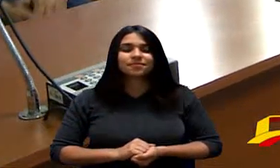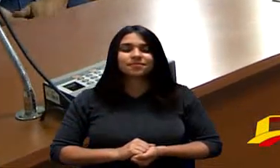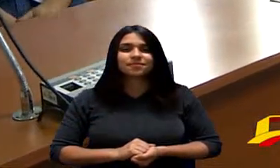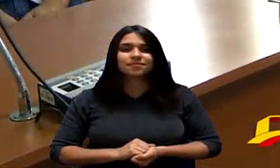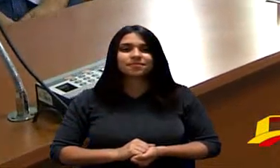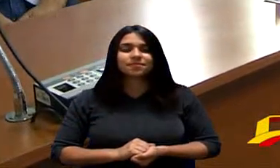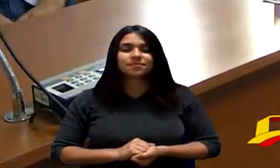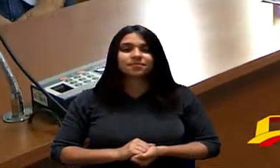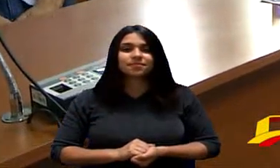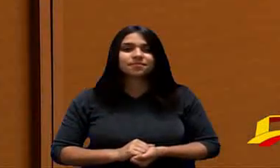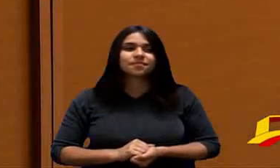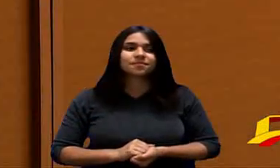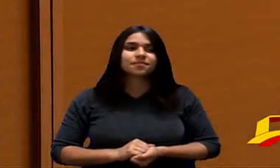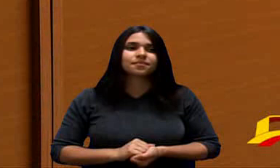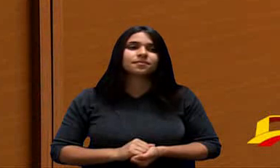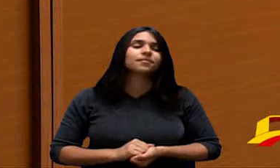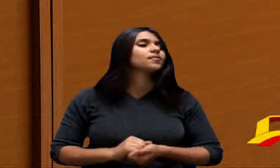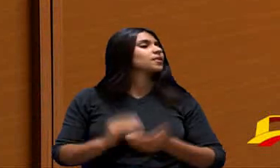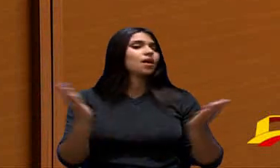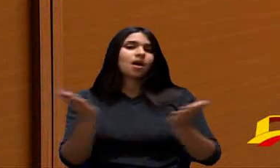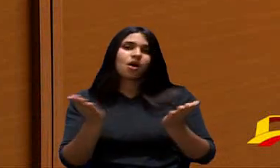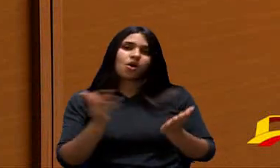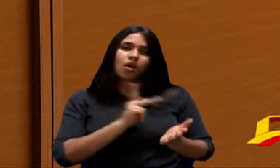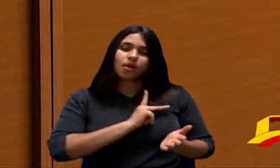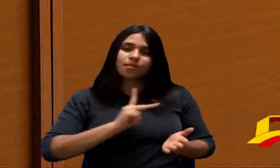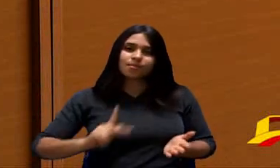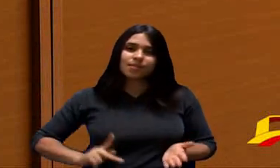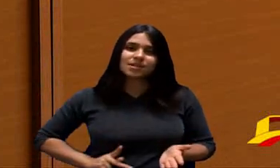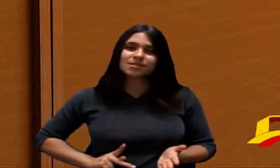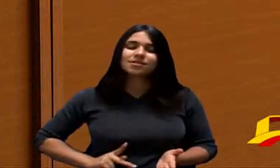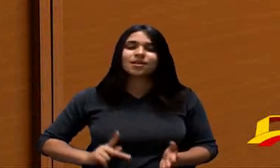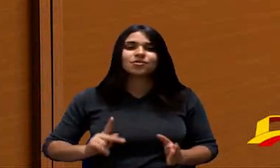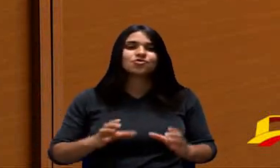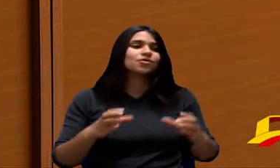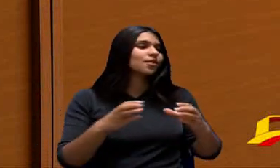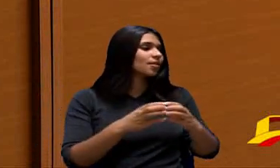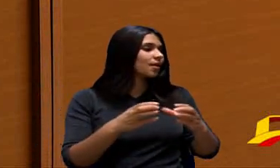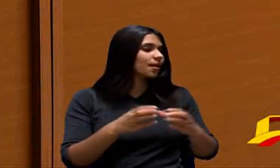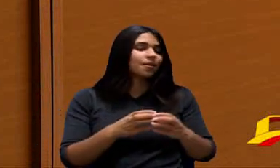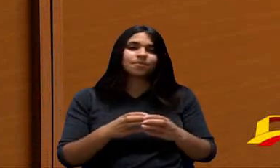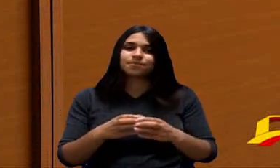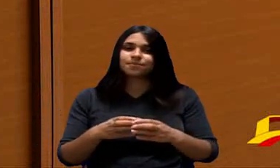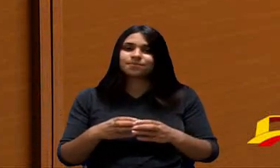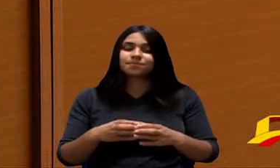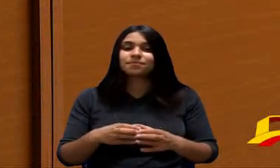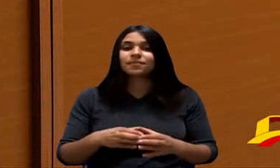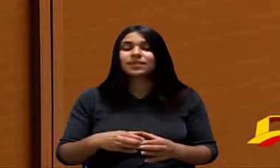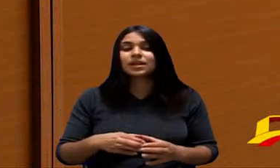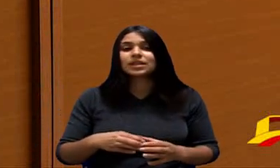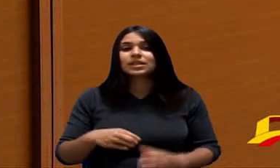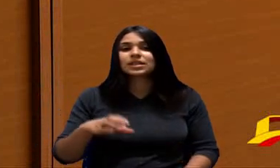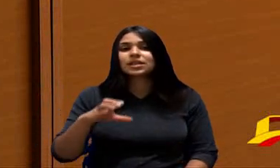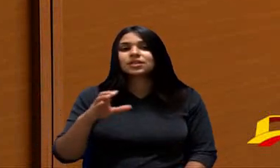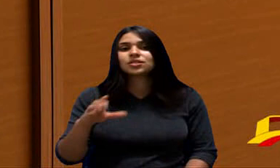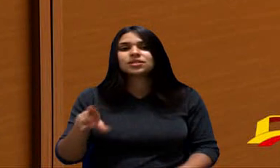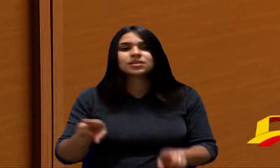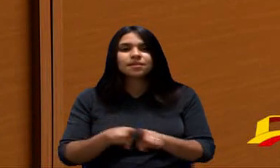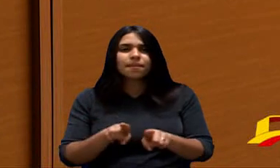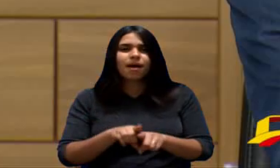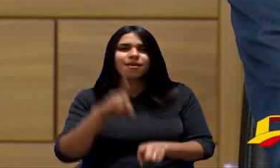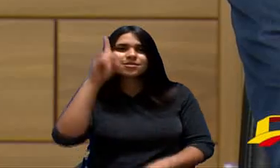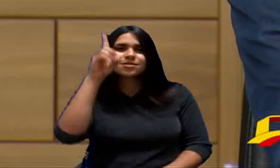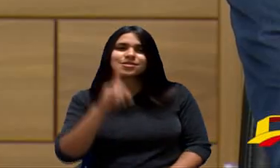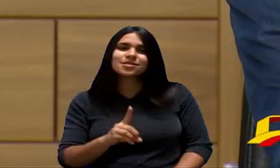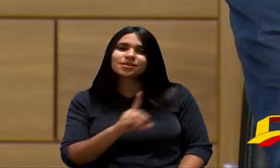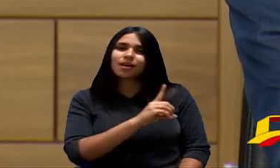Agora Vamos Ouvir O Presidente Da Federação De Postos De Gasolina E Petróleo De São Paulo E Diretor Do Sindicato Dos